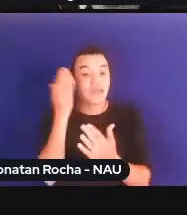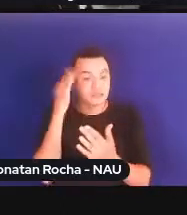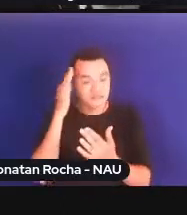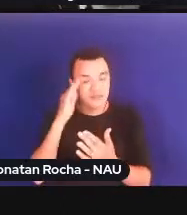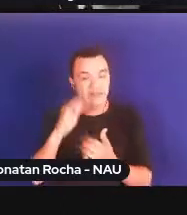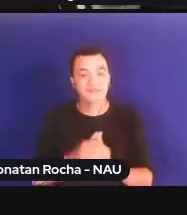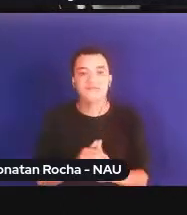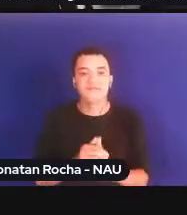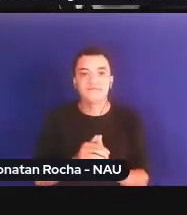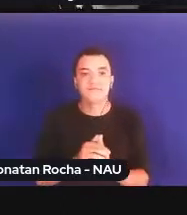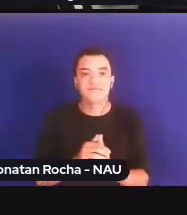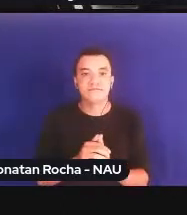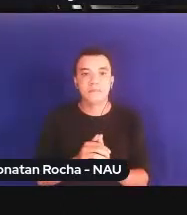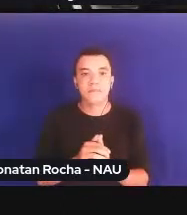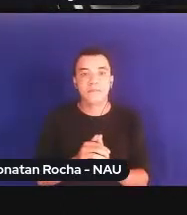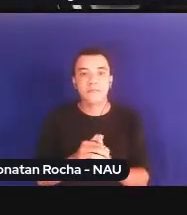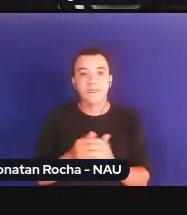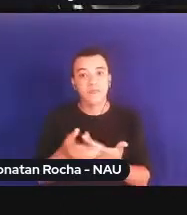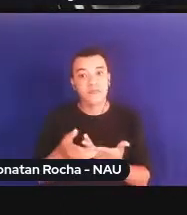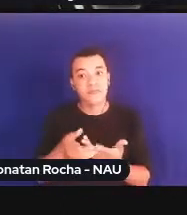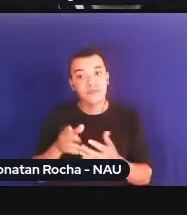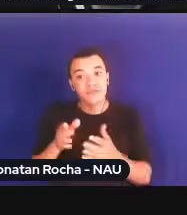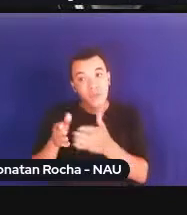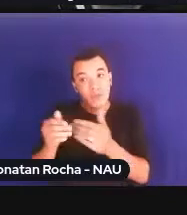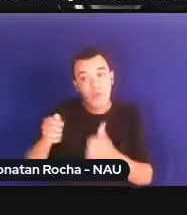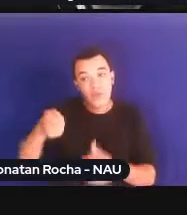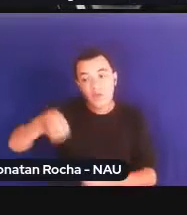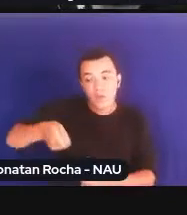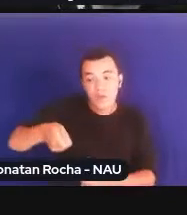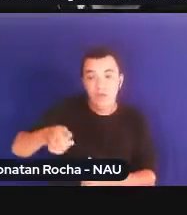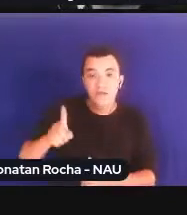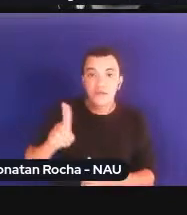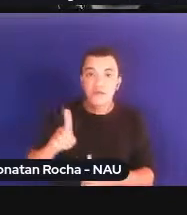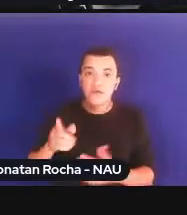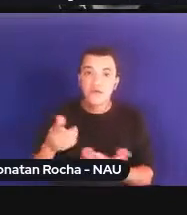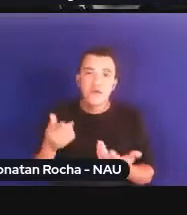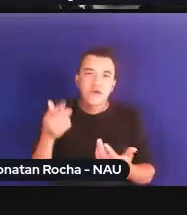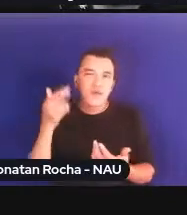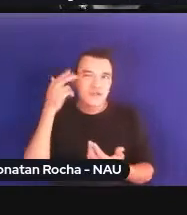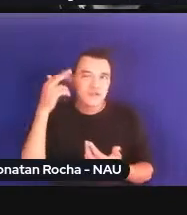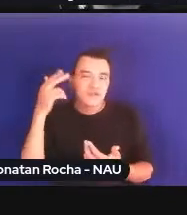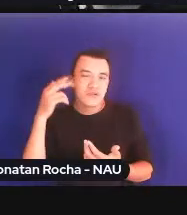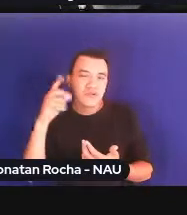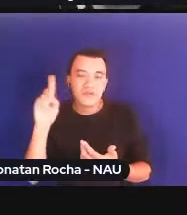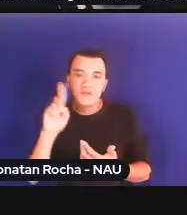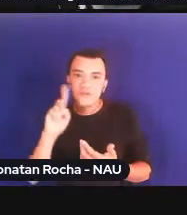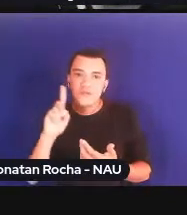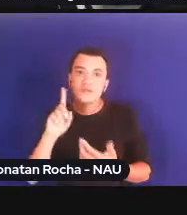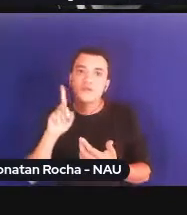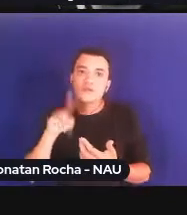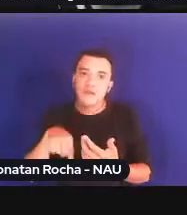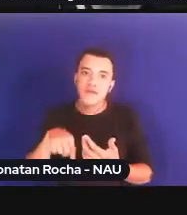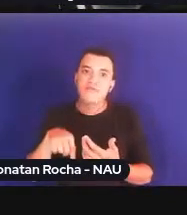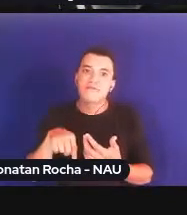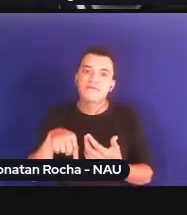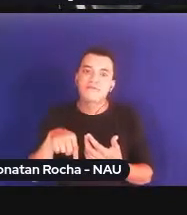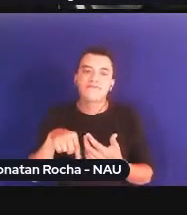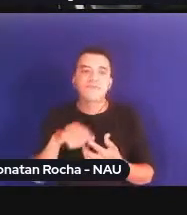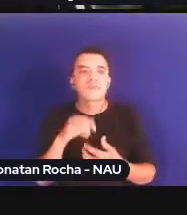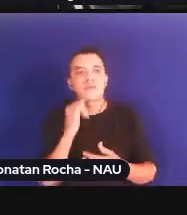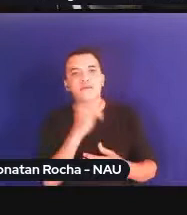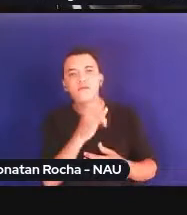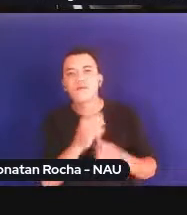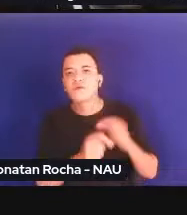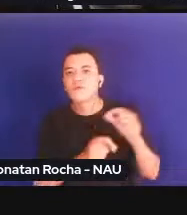saber cobrar para que não seja a lenda do que acabei de falar para quem se dirigir como